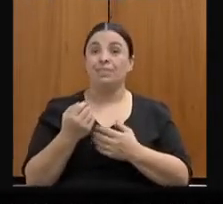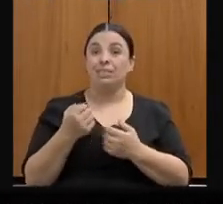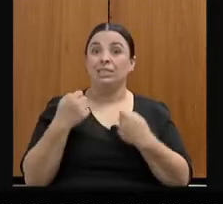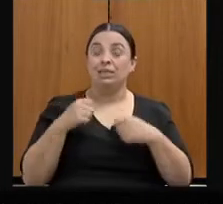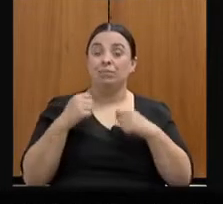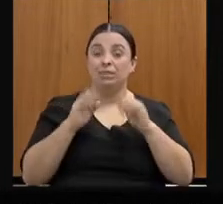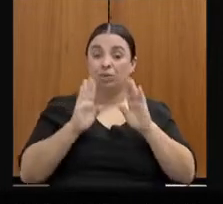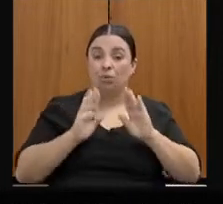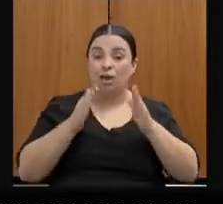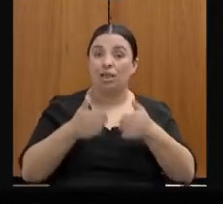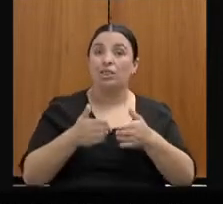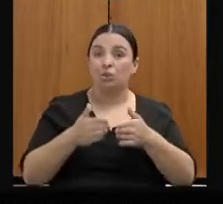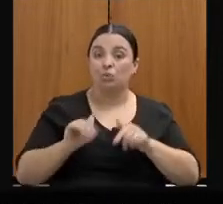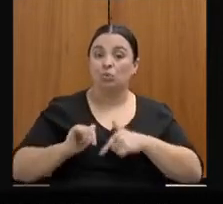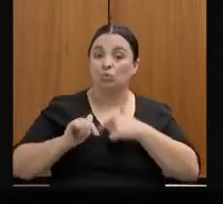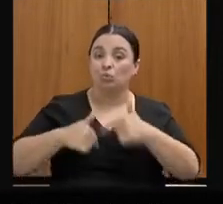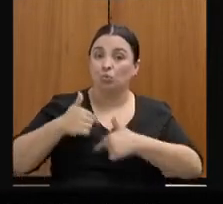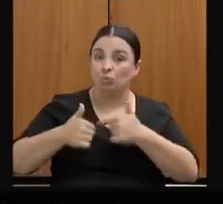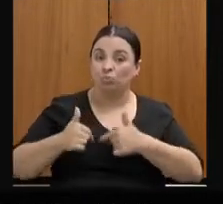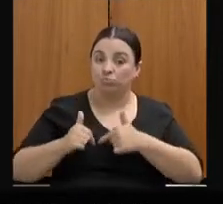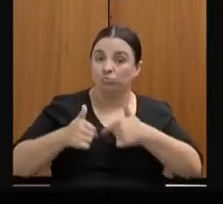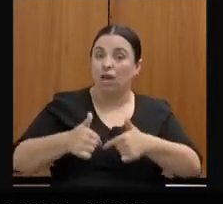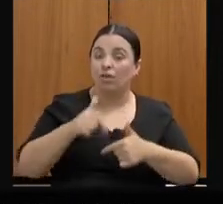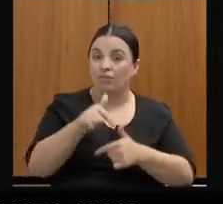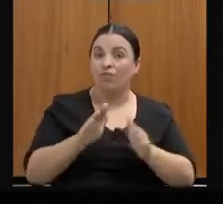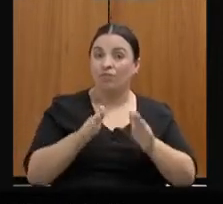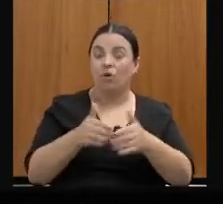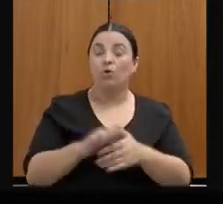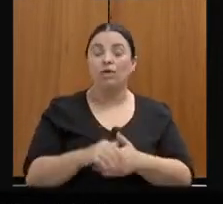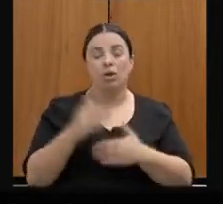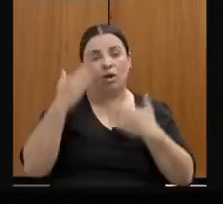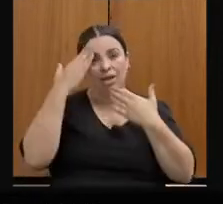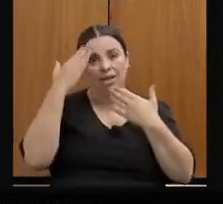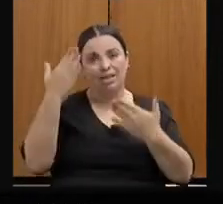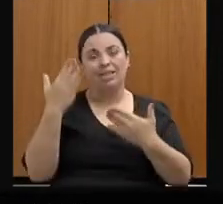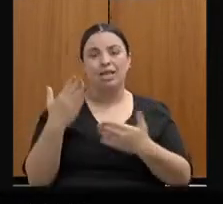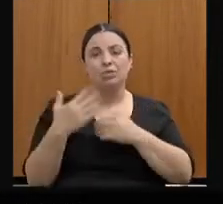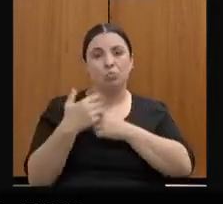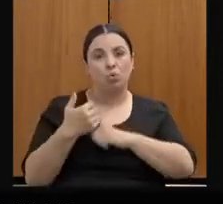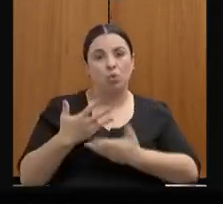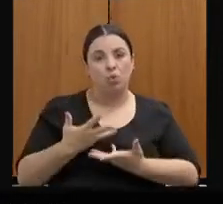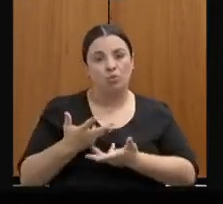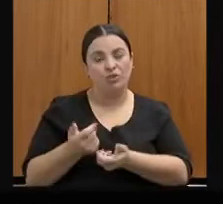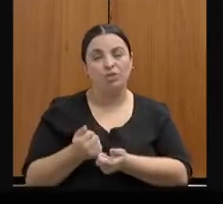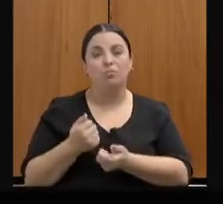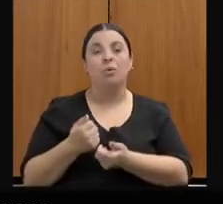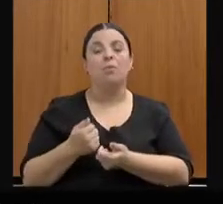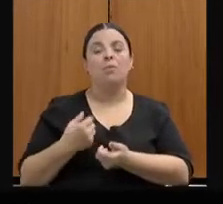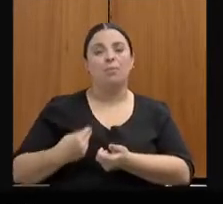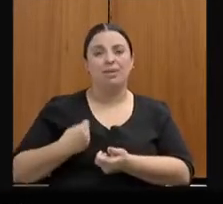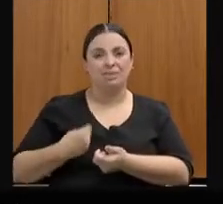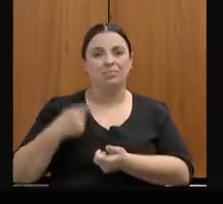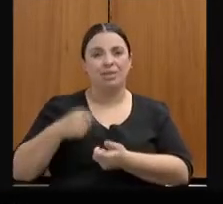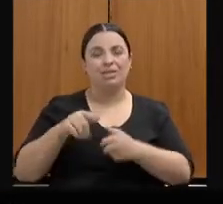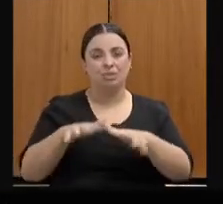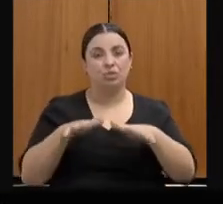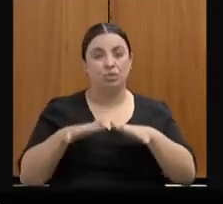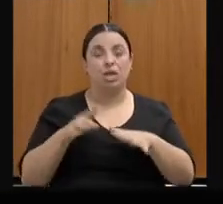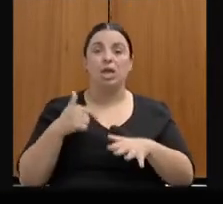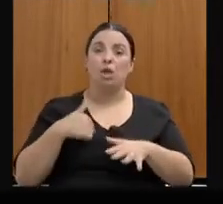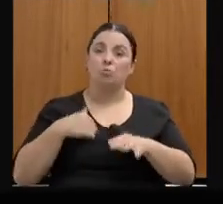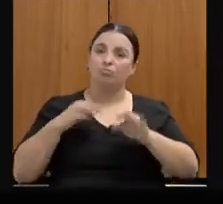eu agradeço muito a oportunidade de poder participar. Na data de hoje dessa audiência, me coloco à disposição,